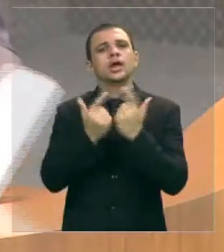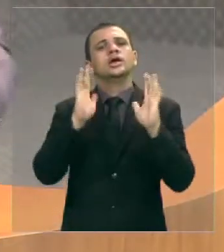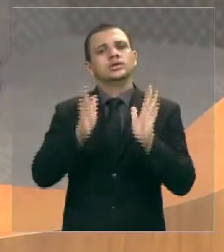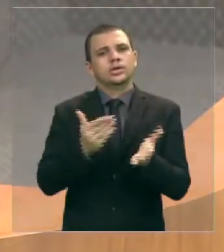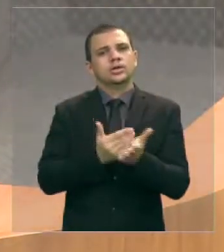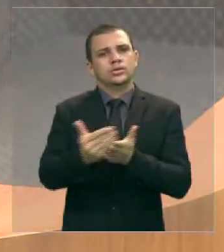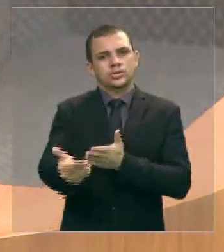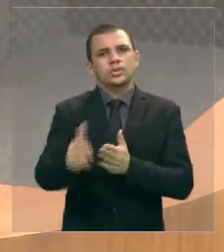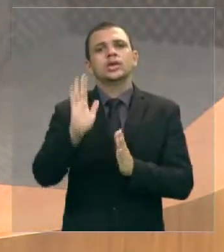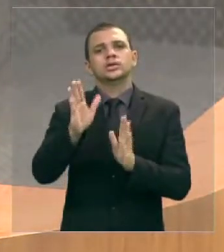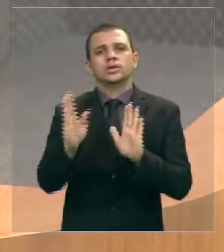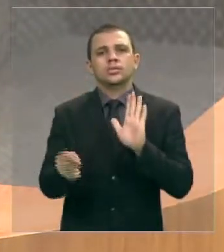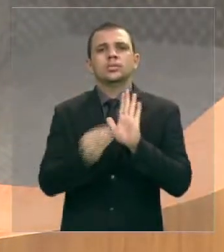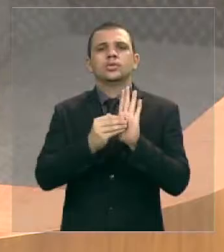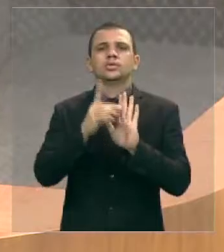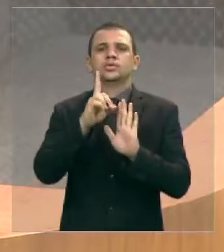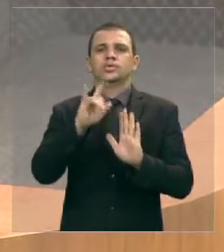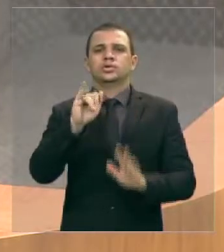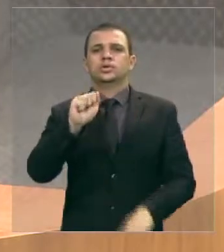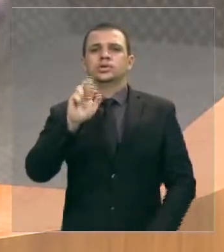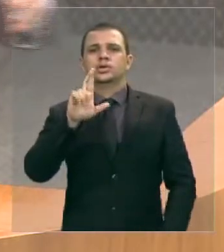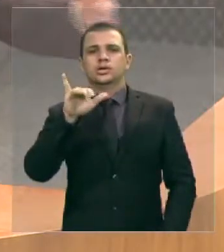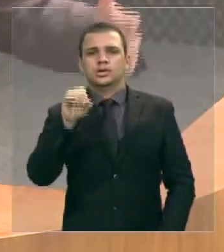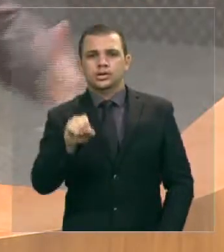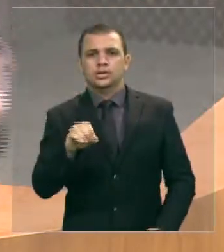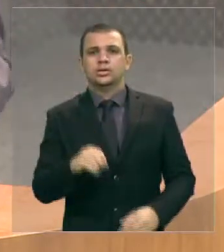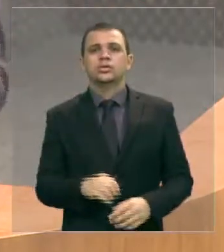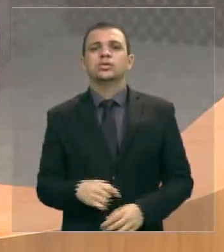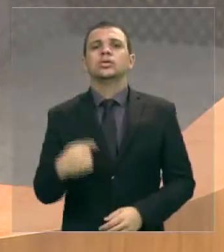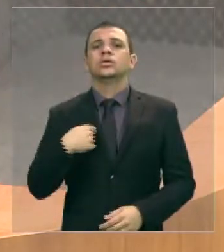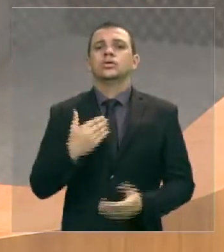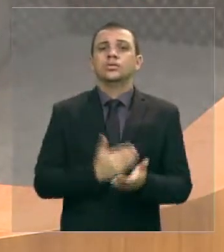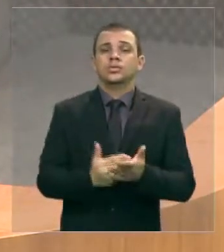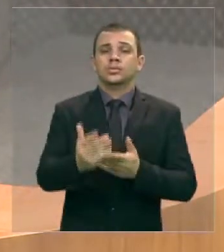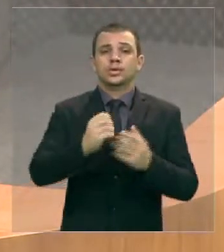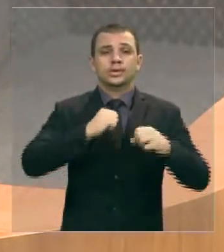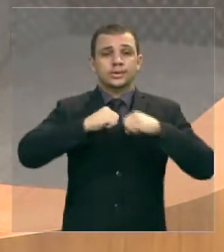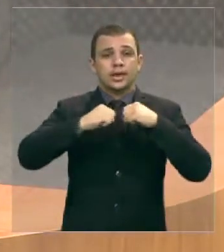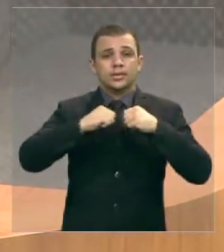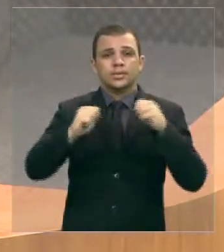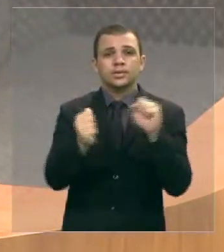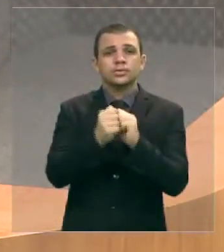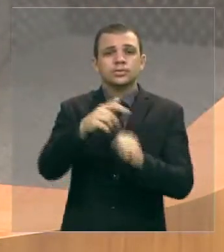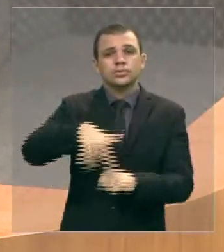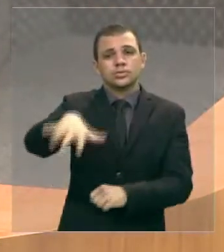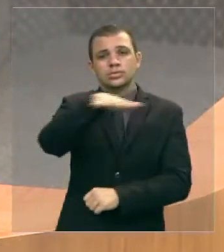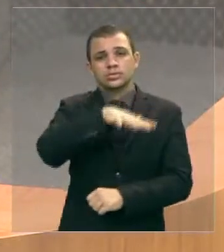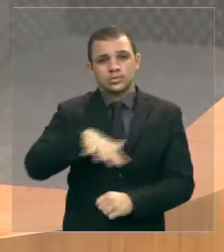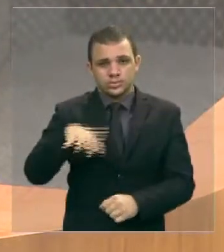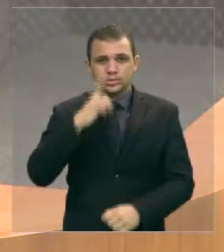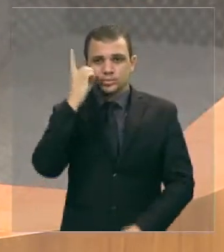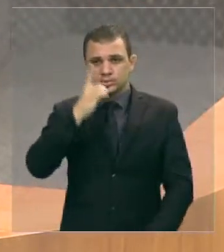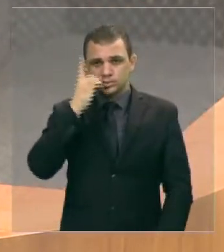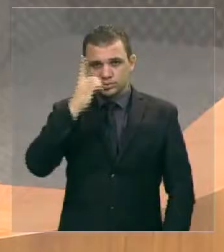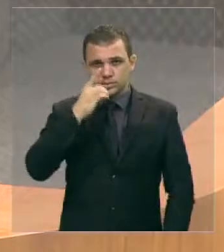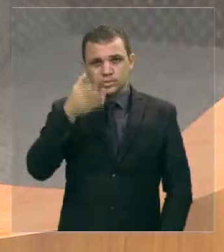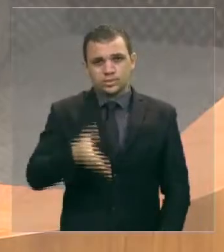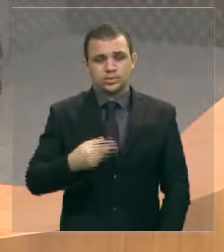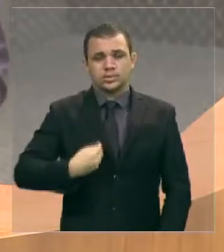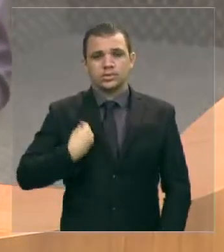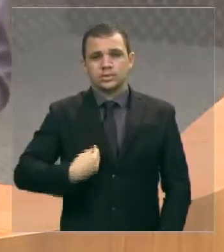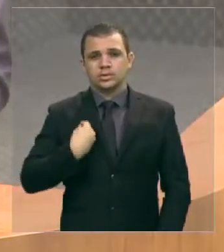está no diário oficial abro o debate com os colegas todos os parlamentares aqui